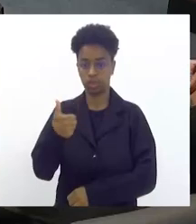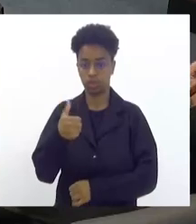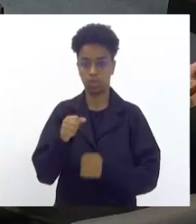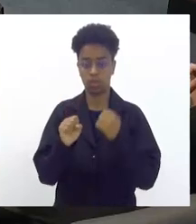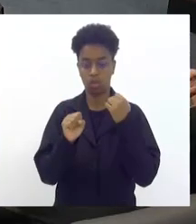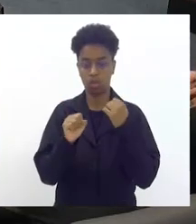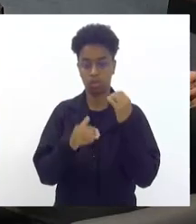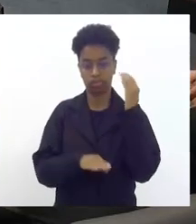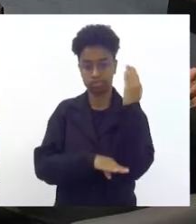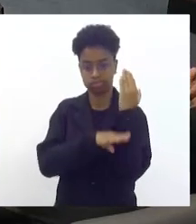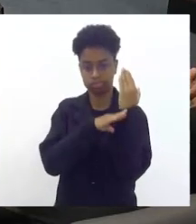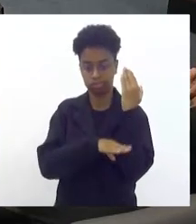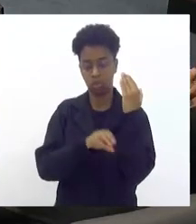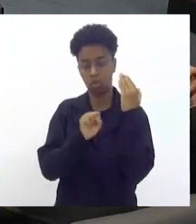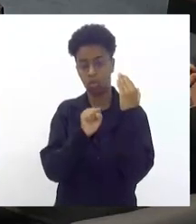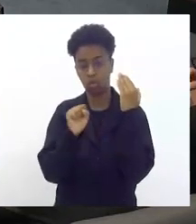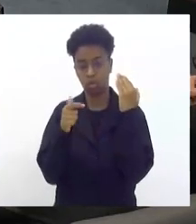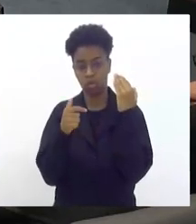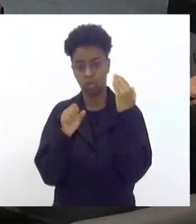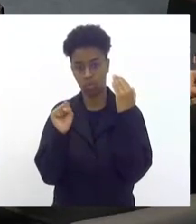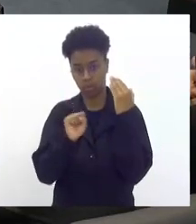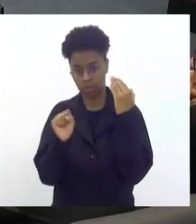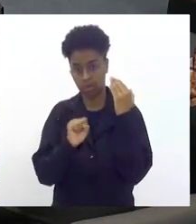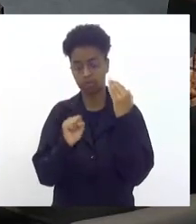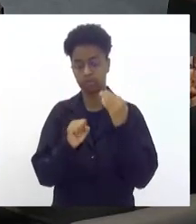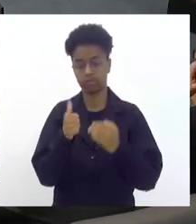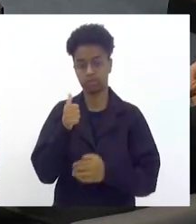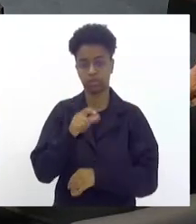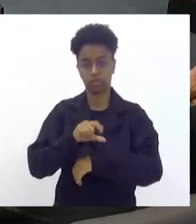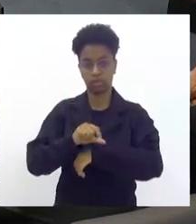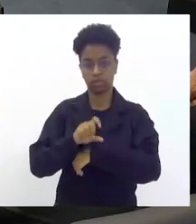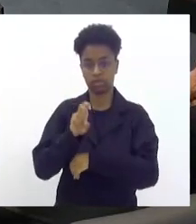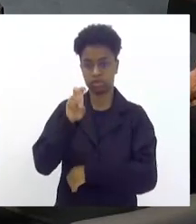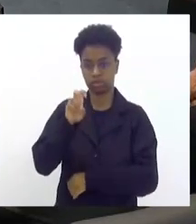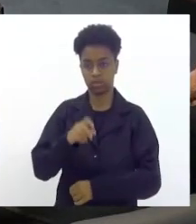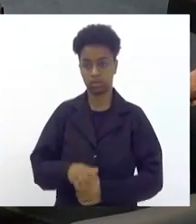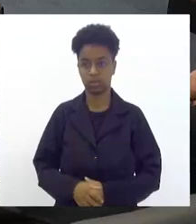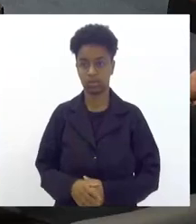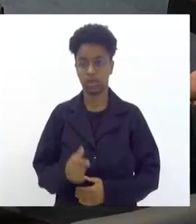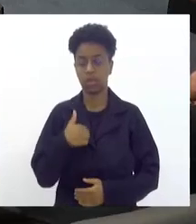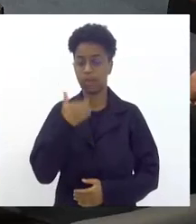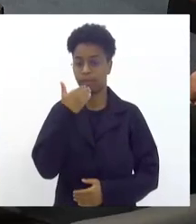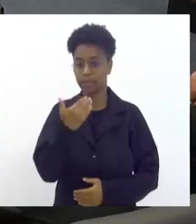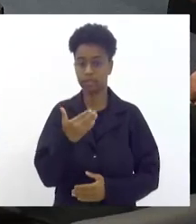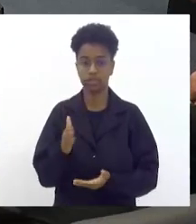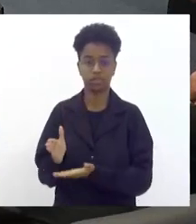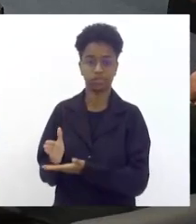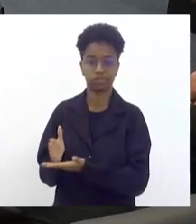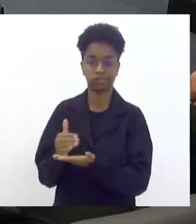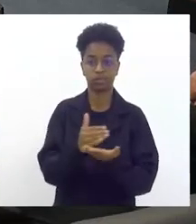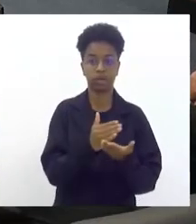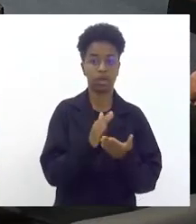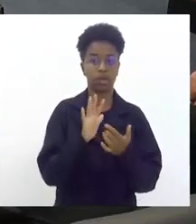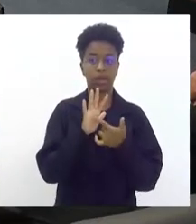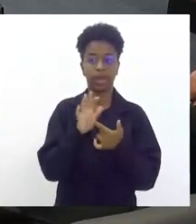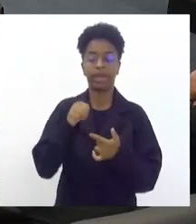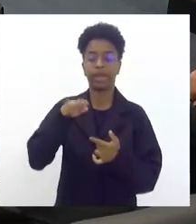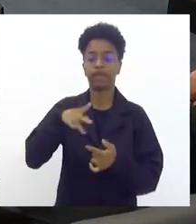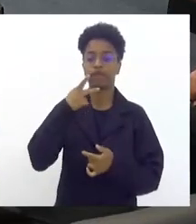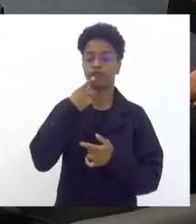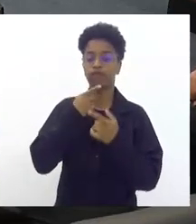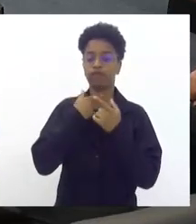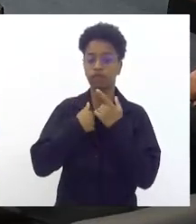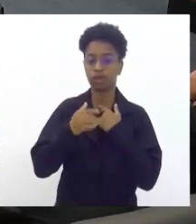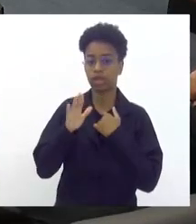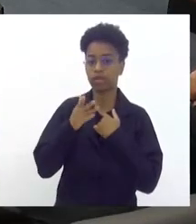a Carla do nosso gabinete para poder recolher quem quiser fazer uso da palavra só levantar a mão a Carla vai